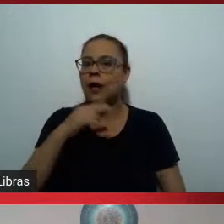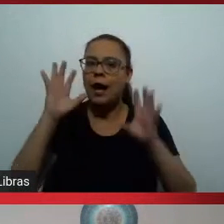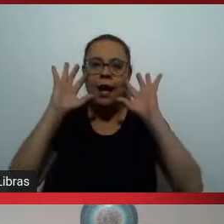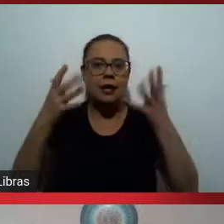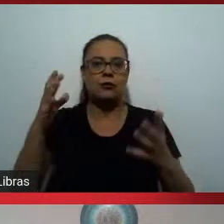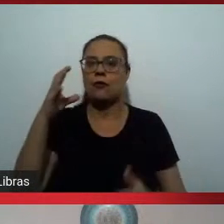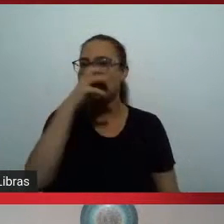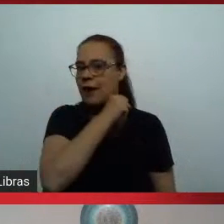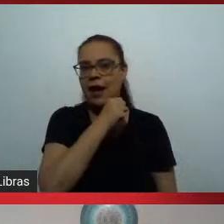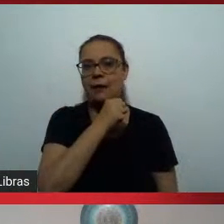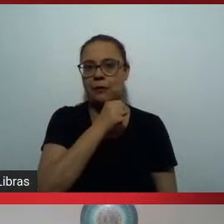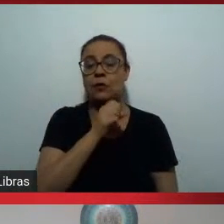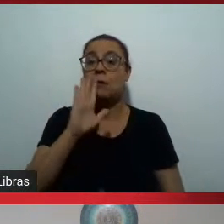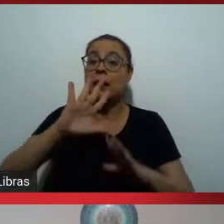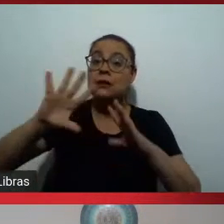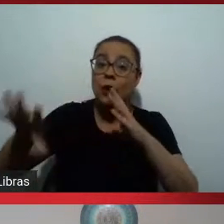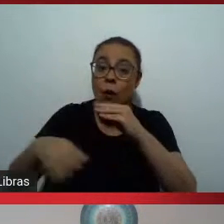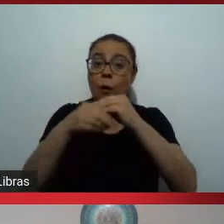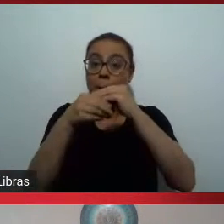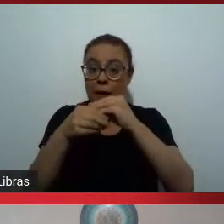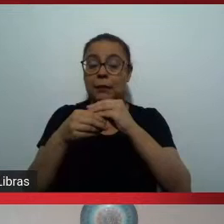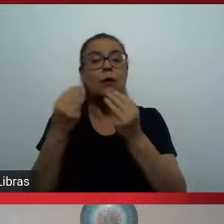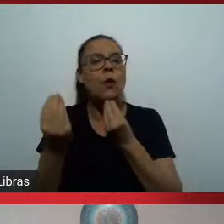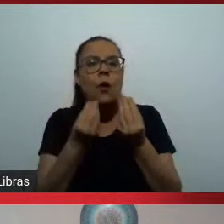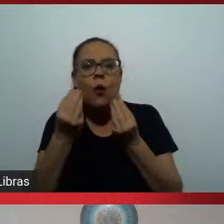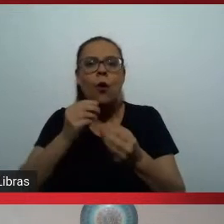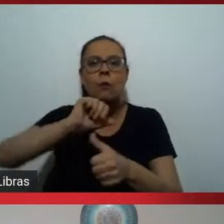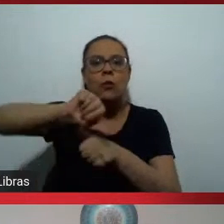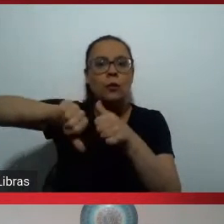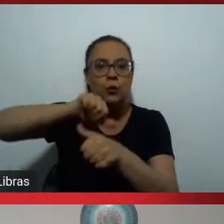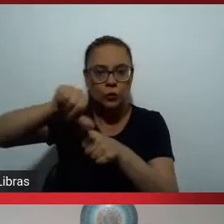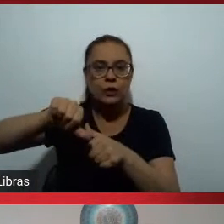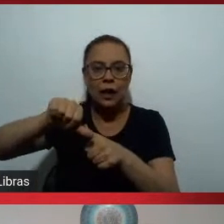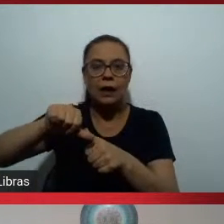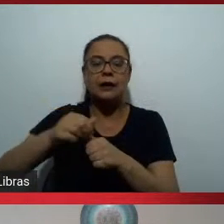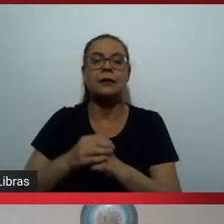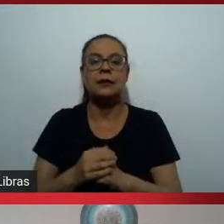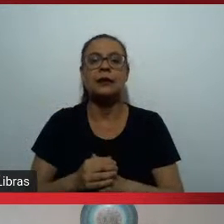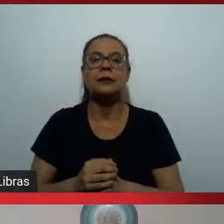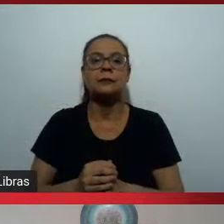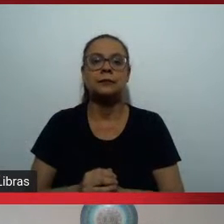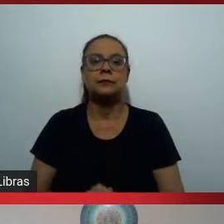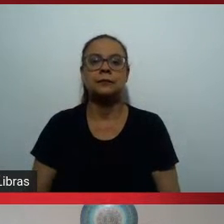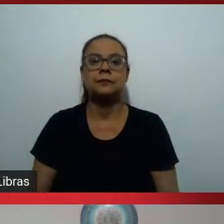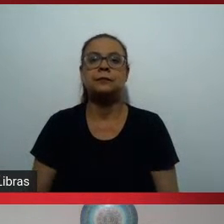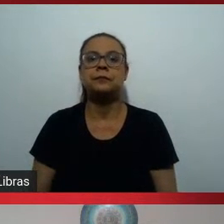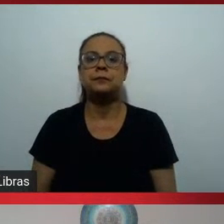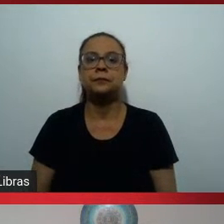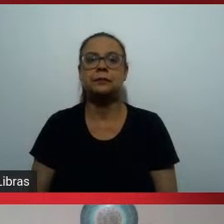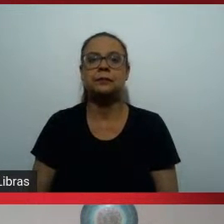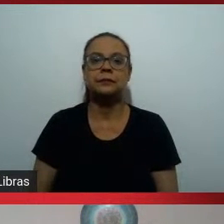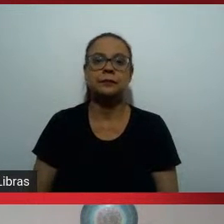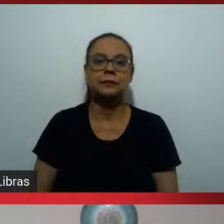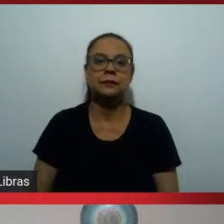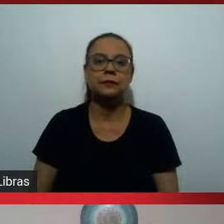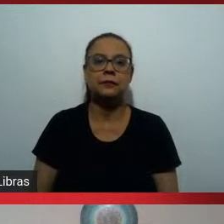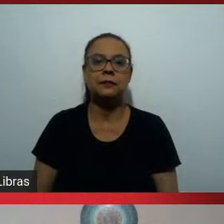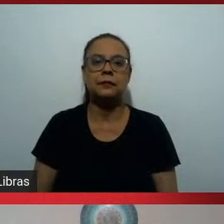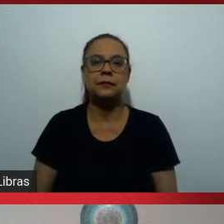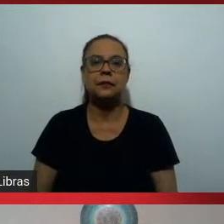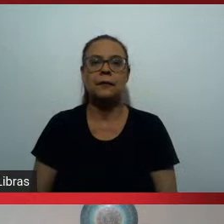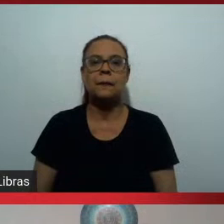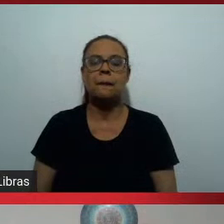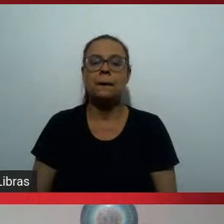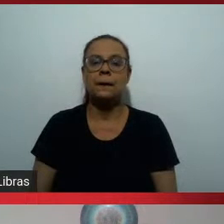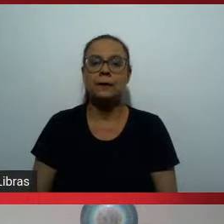complementando a tua pergunta como mudar essa realidade primeiro atacando as questões de base para tudo que já foi dito quebrar diminuir preconceito racial